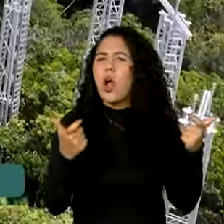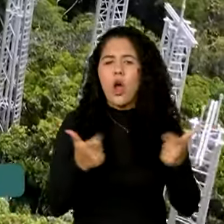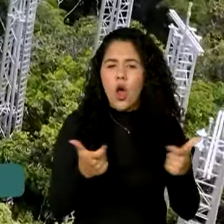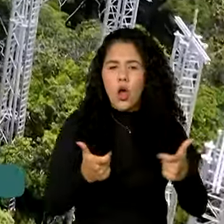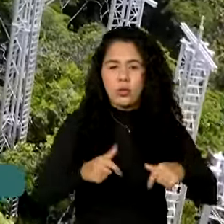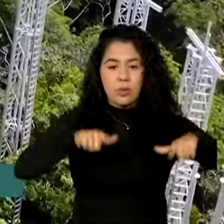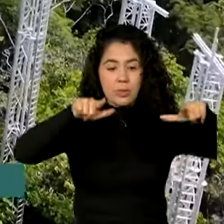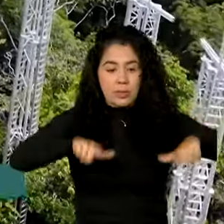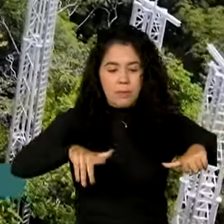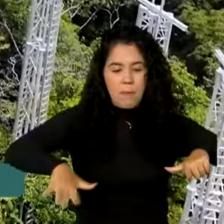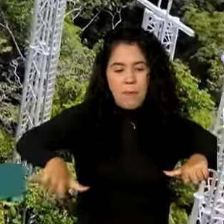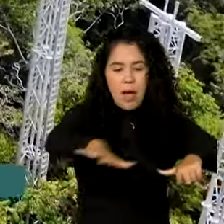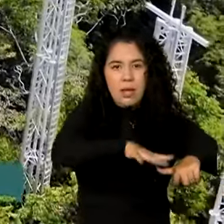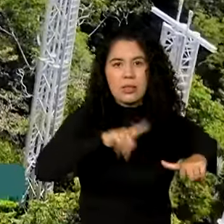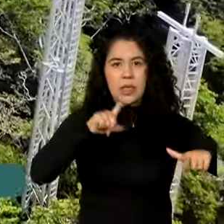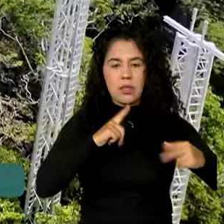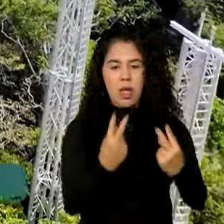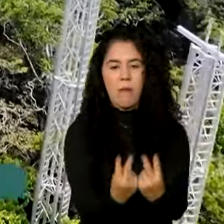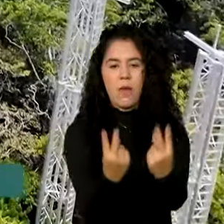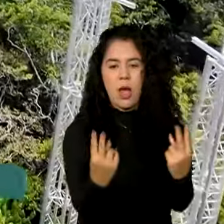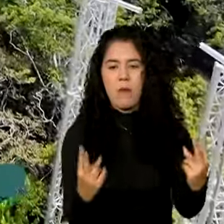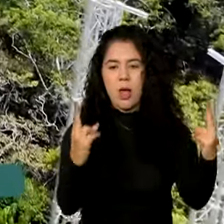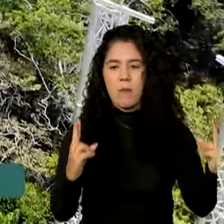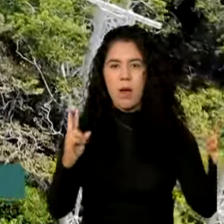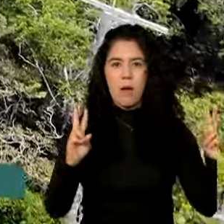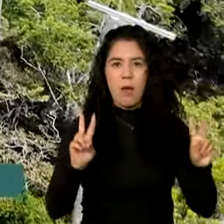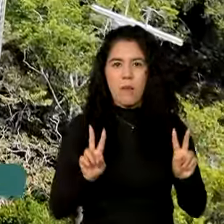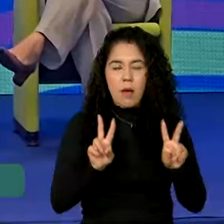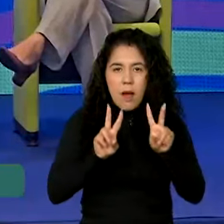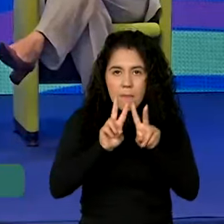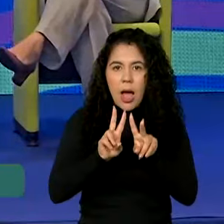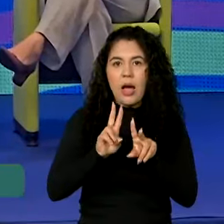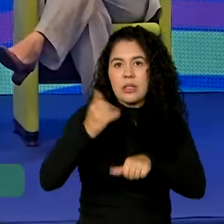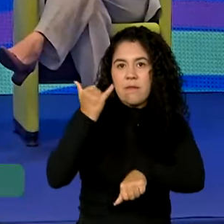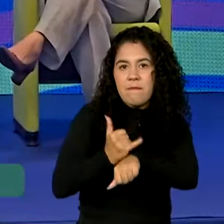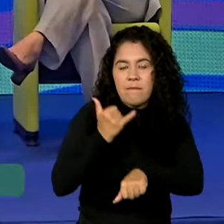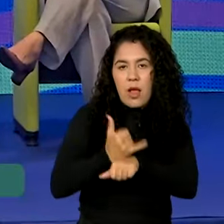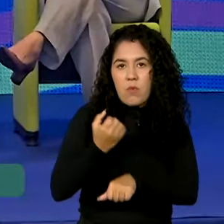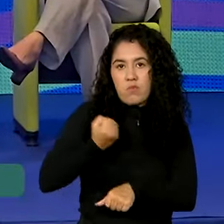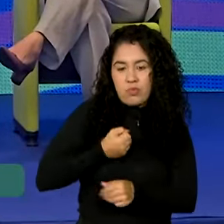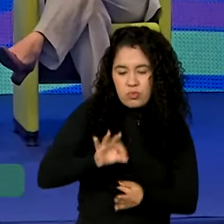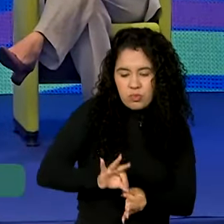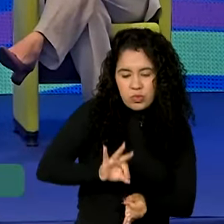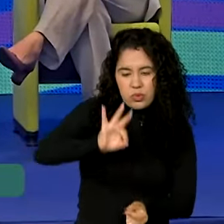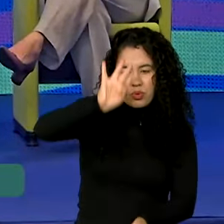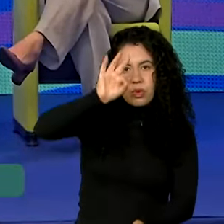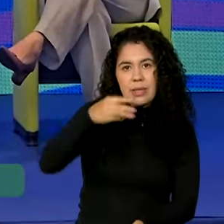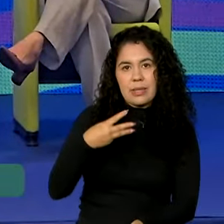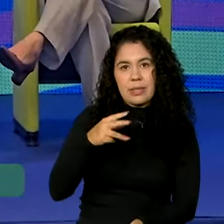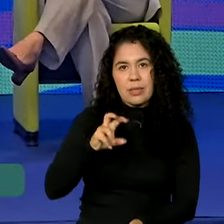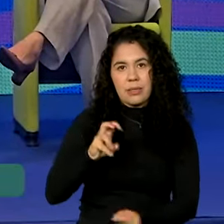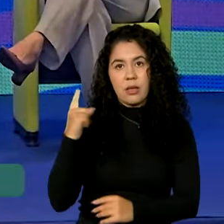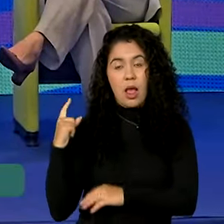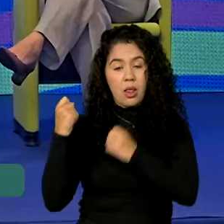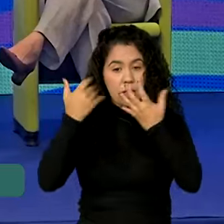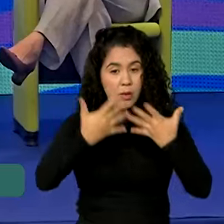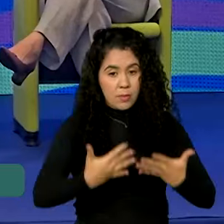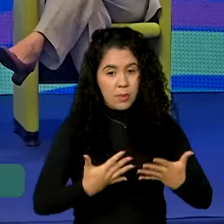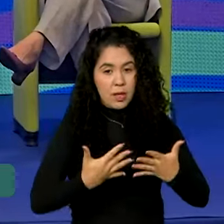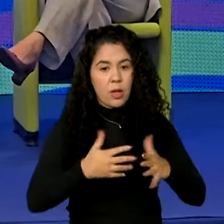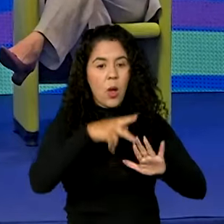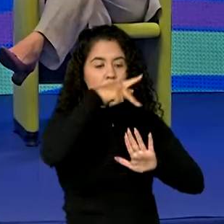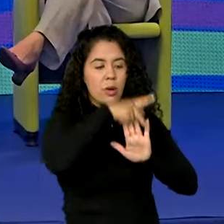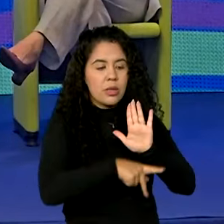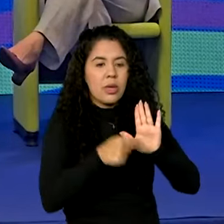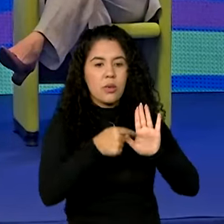16 torres de alumínio de 35 metros de altura. O Amazon Face é, sem dúvida nenhuma, uma experiência